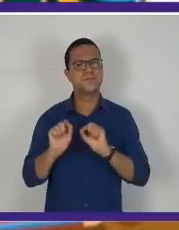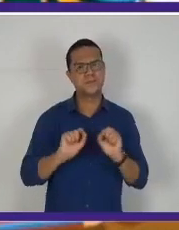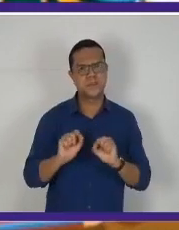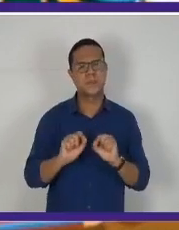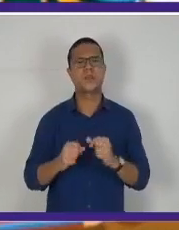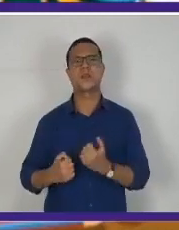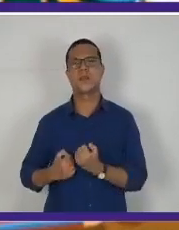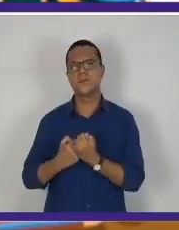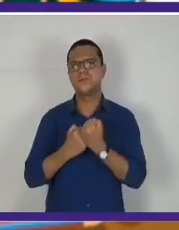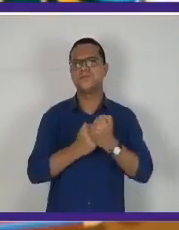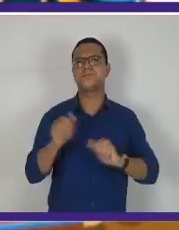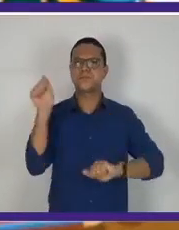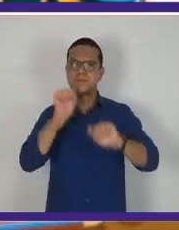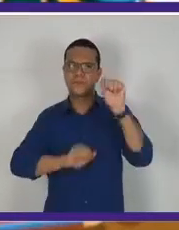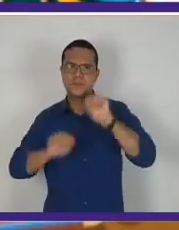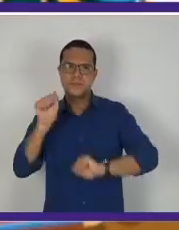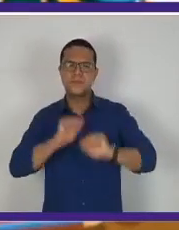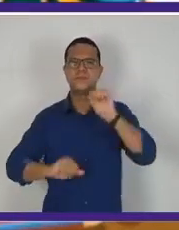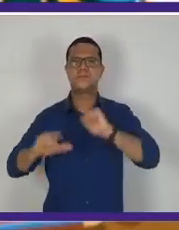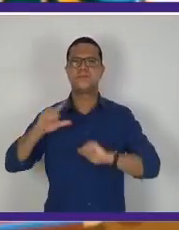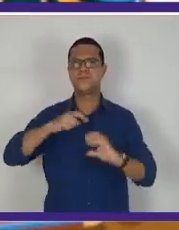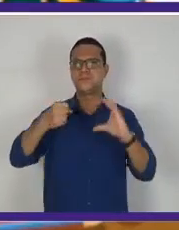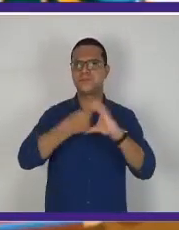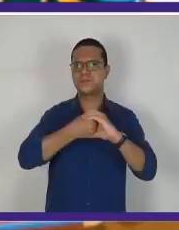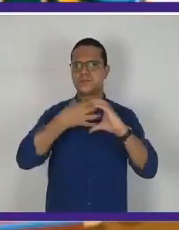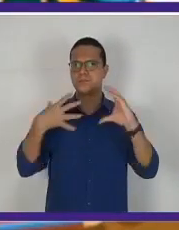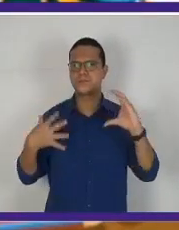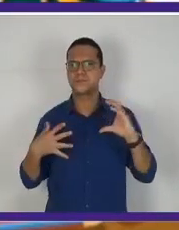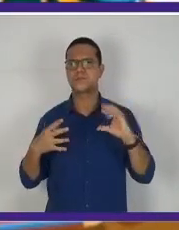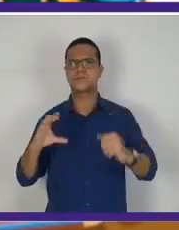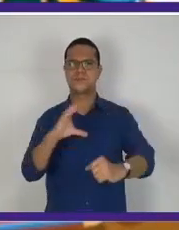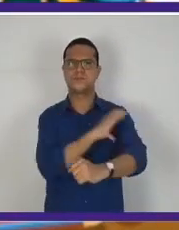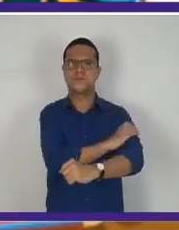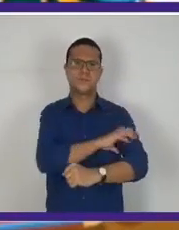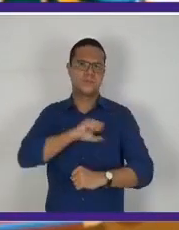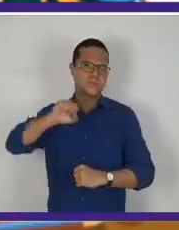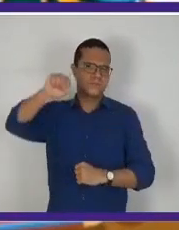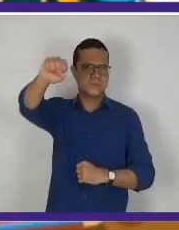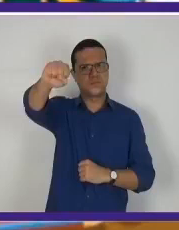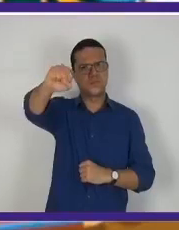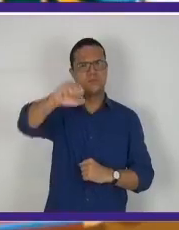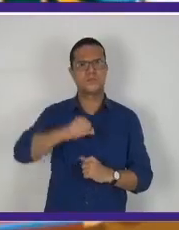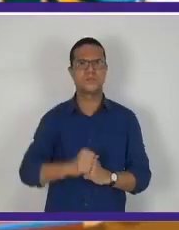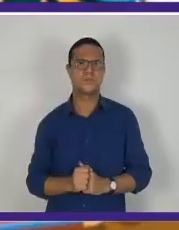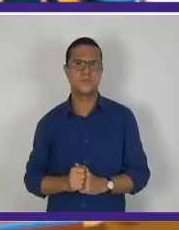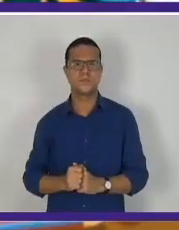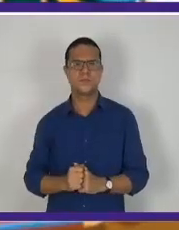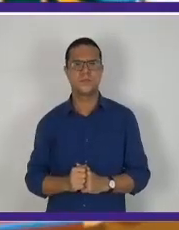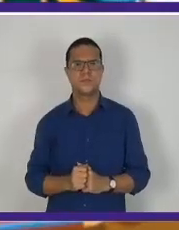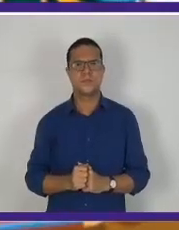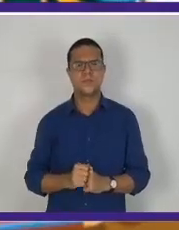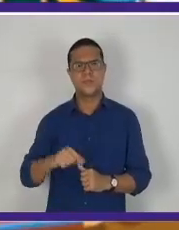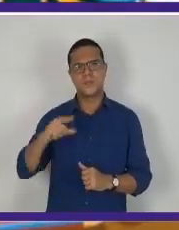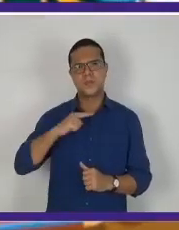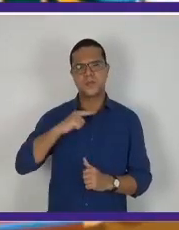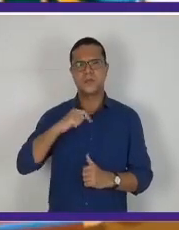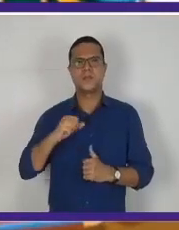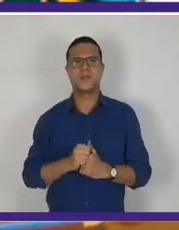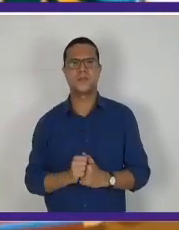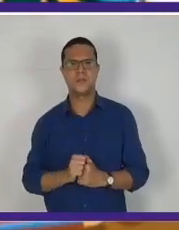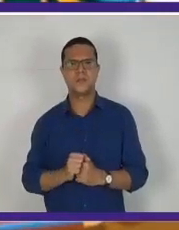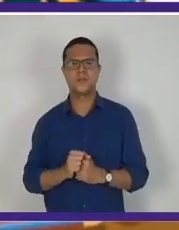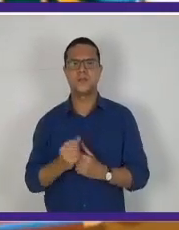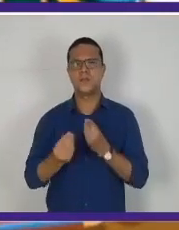nessa nova administração, tendo uma característica fascista, inspirada lá no fascismo italiano